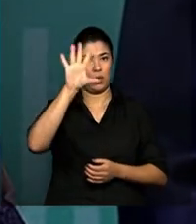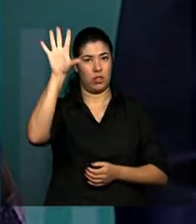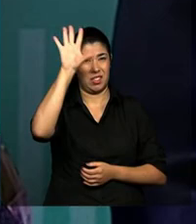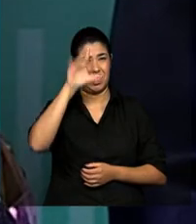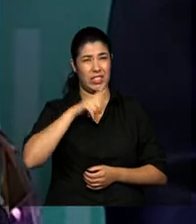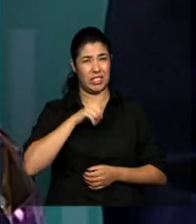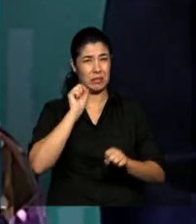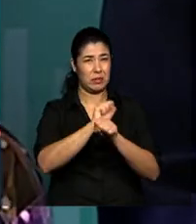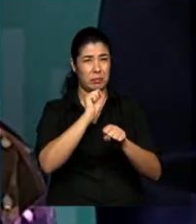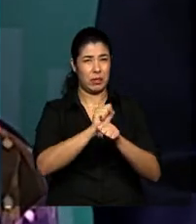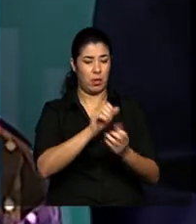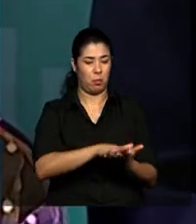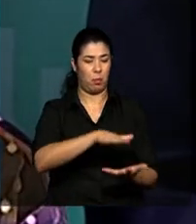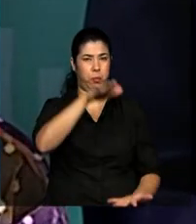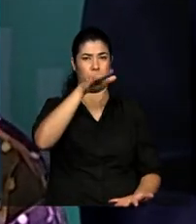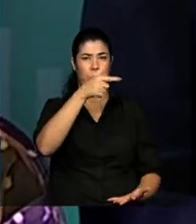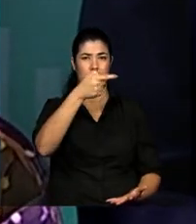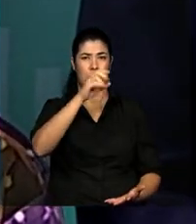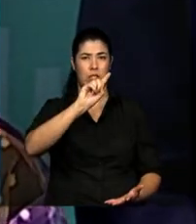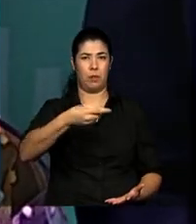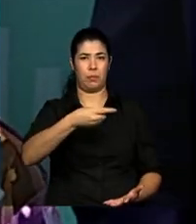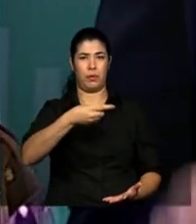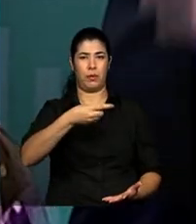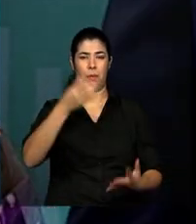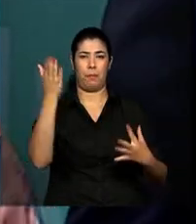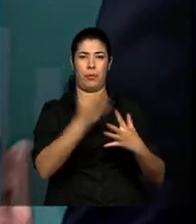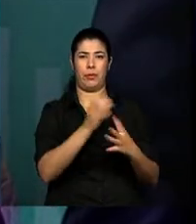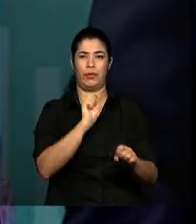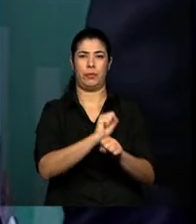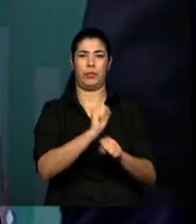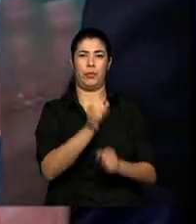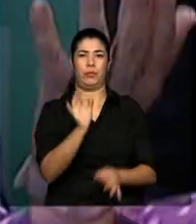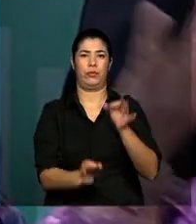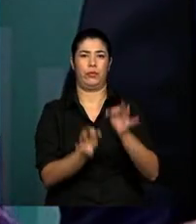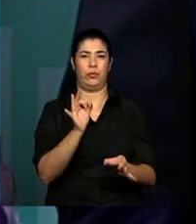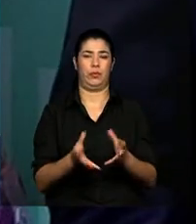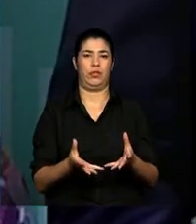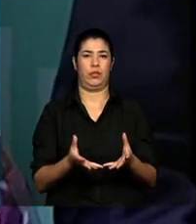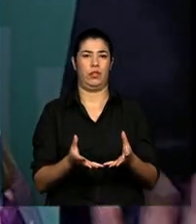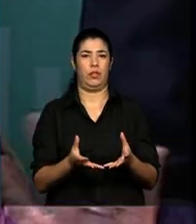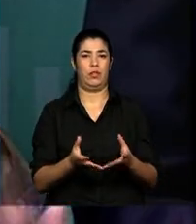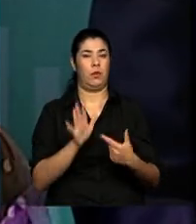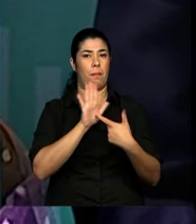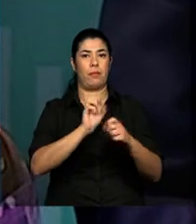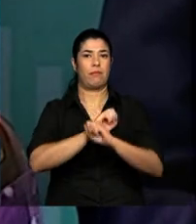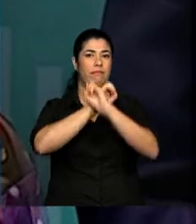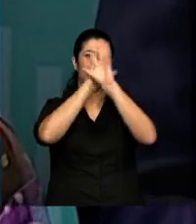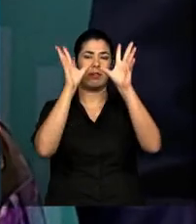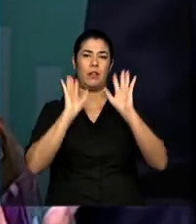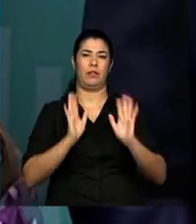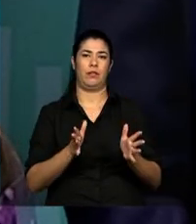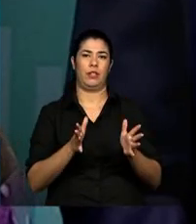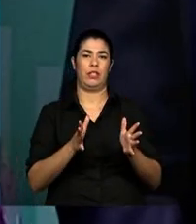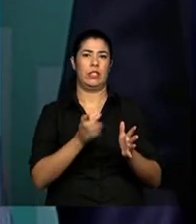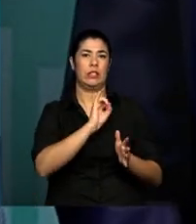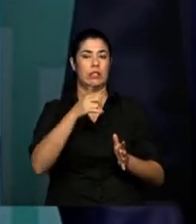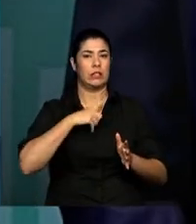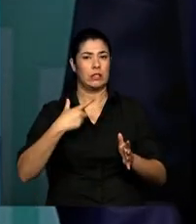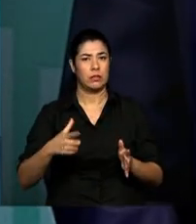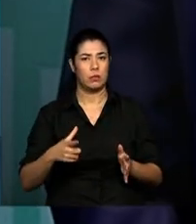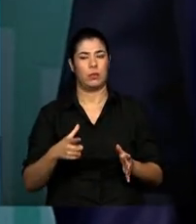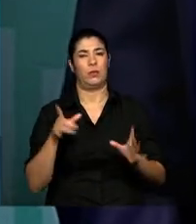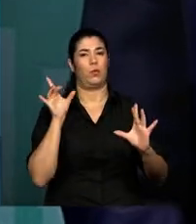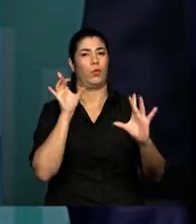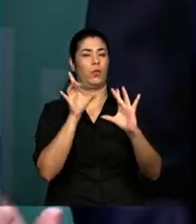mil processos. Então, é a clara resposta para você. Se não houver articulação